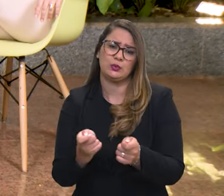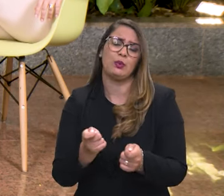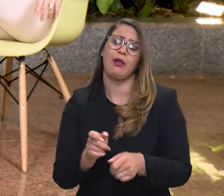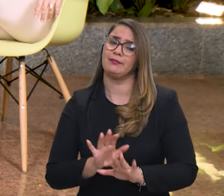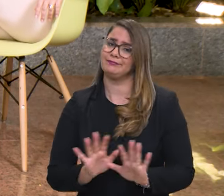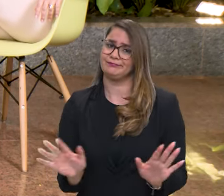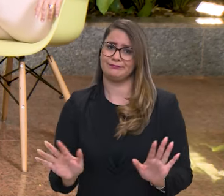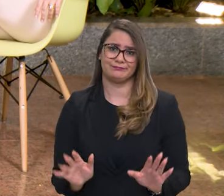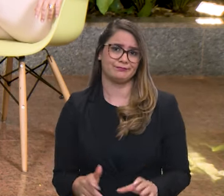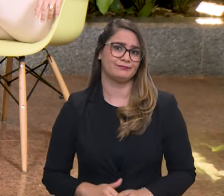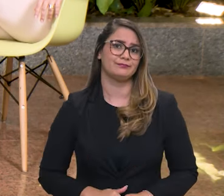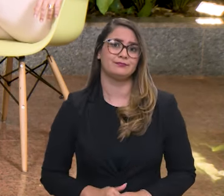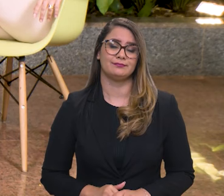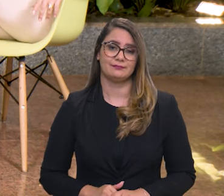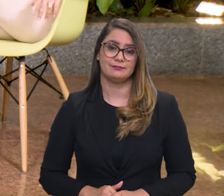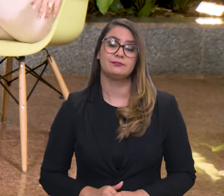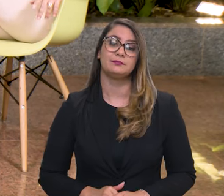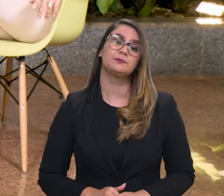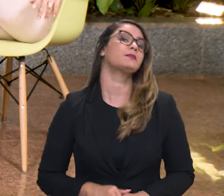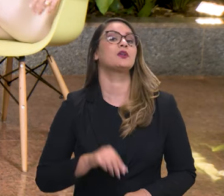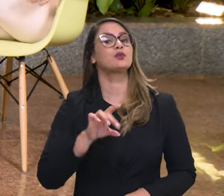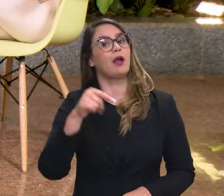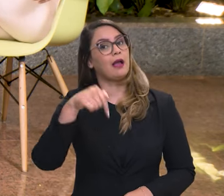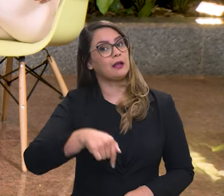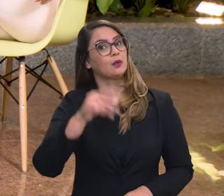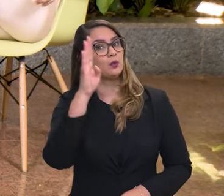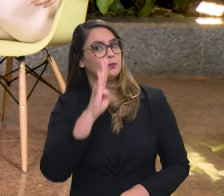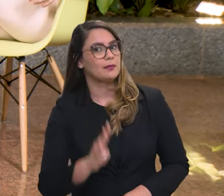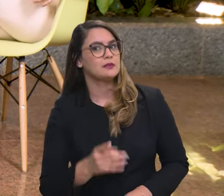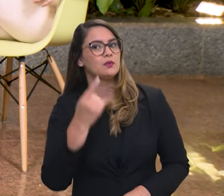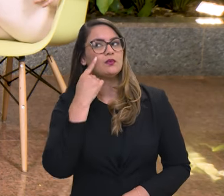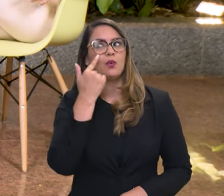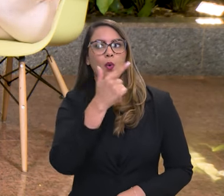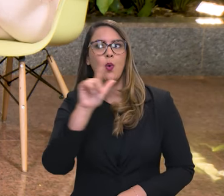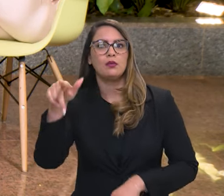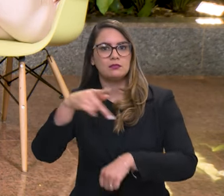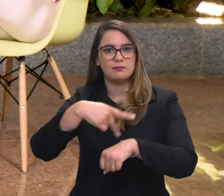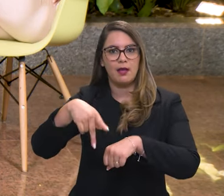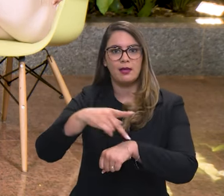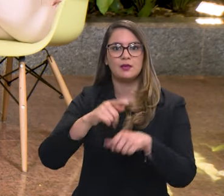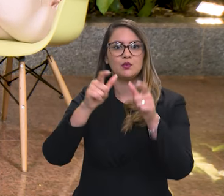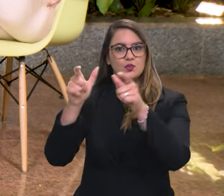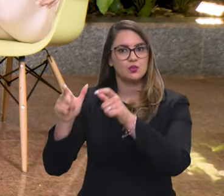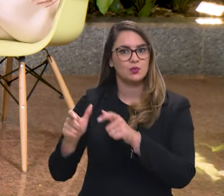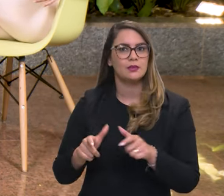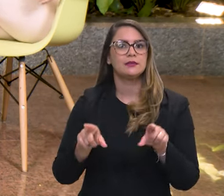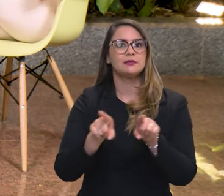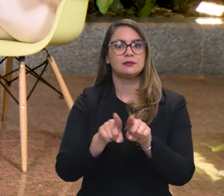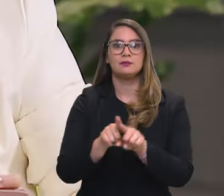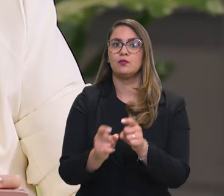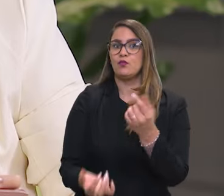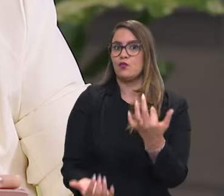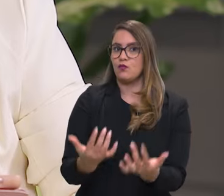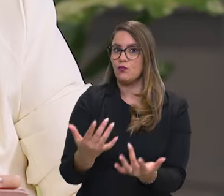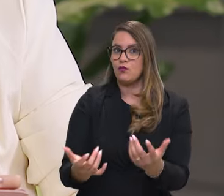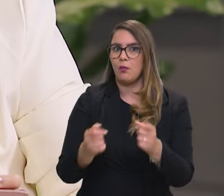Agora, não só aqui no Brasil, a gente vê em outros países, outras localidades, também incêndios de grandes proporções.